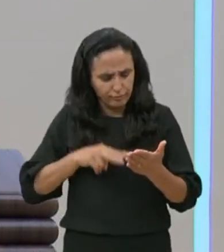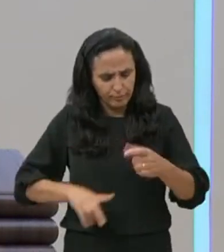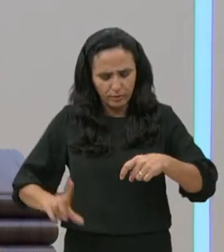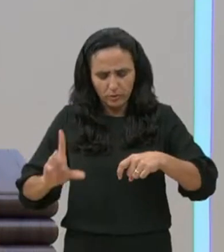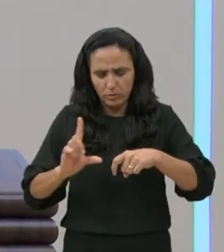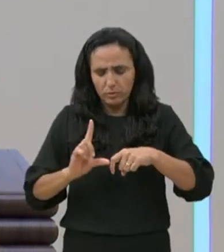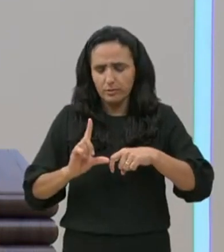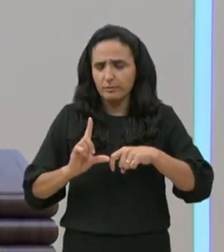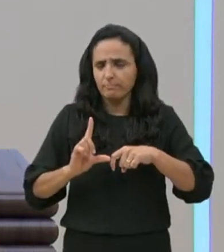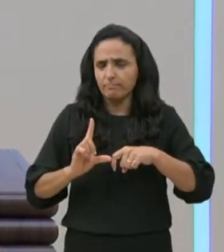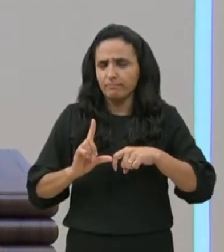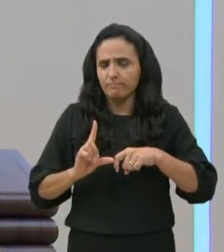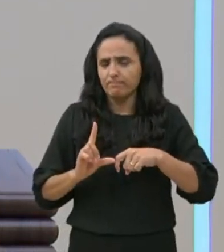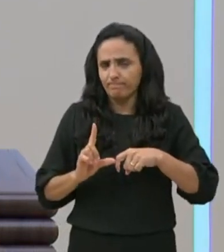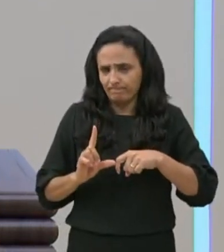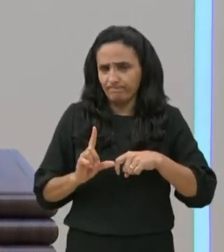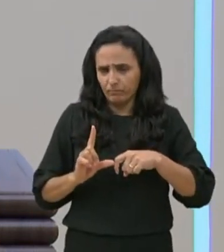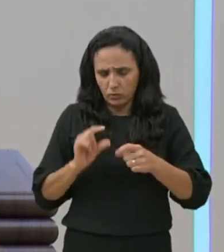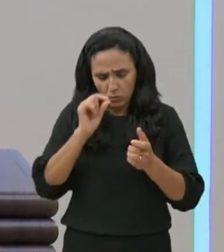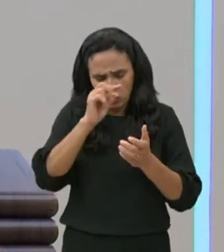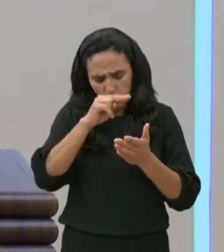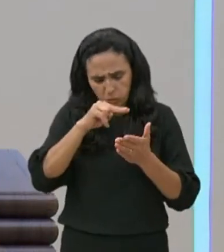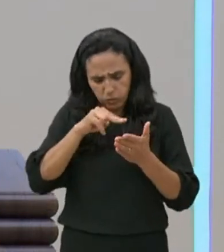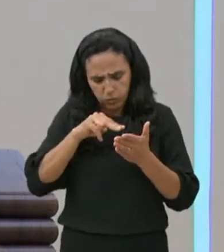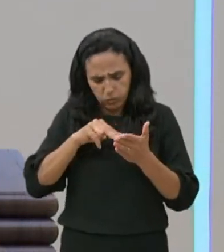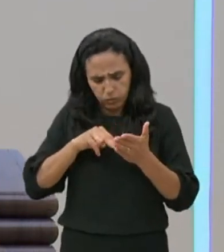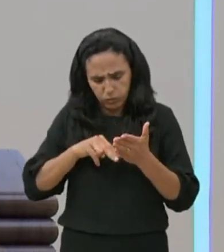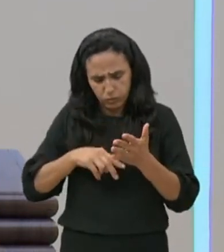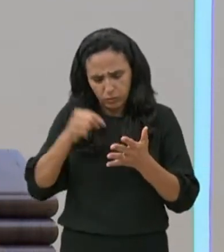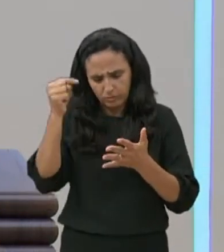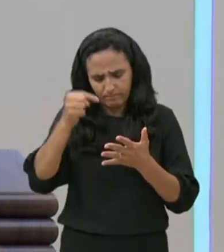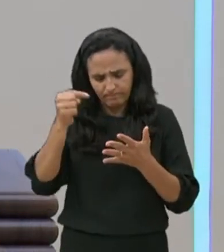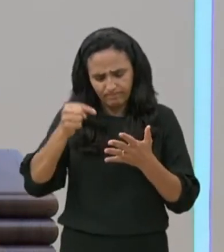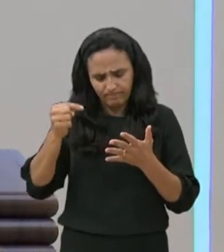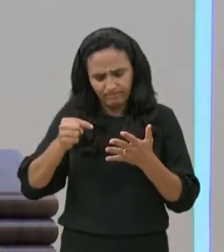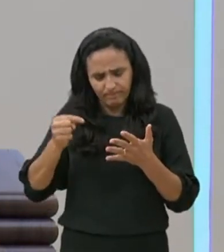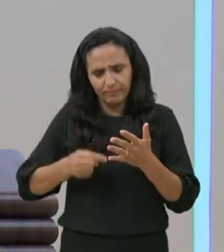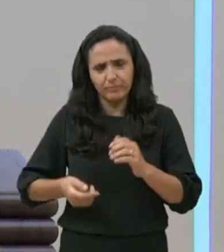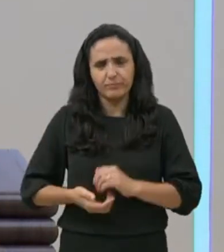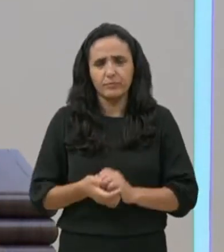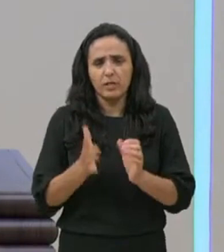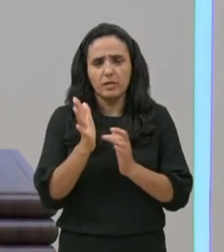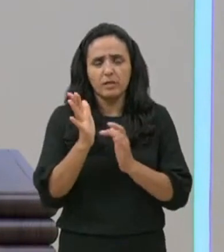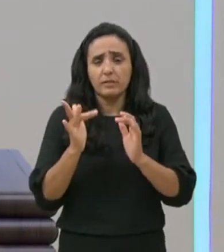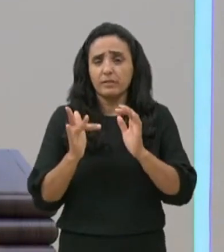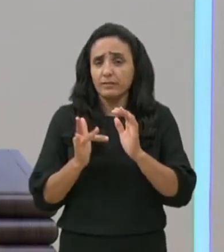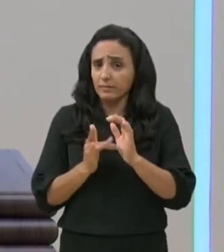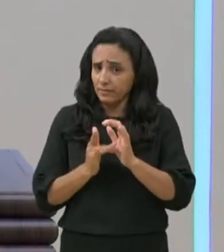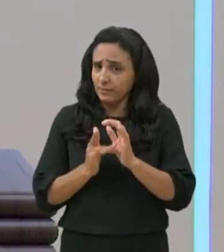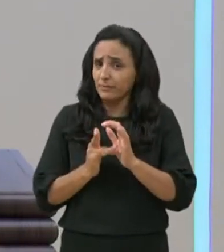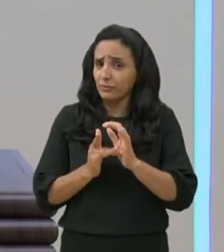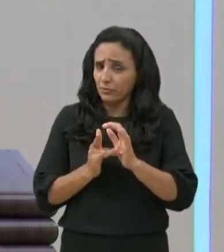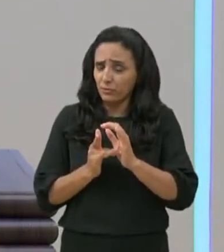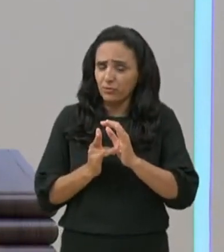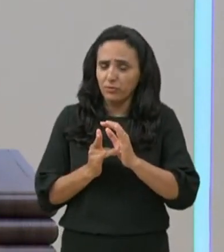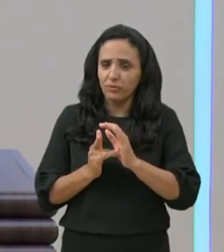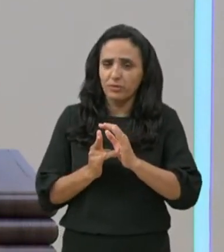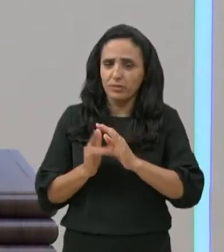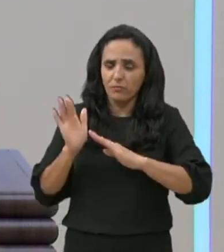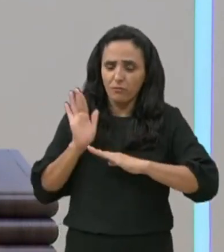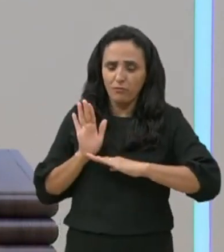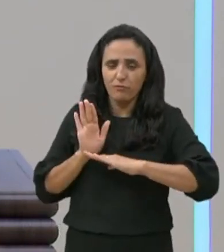Lucas, narrado por Lucas, essa história, que Jesus atende, a intercessão daqueles